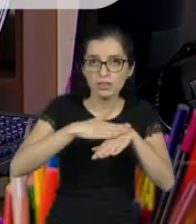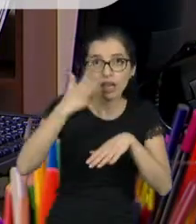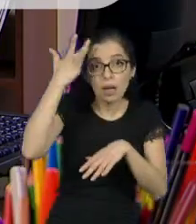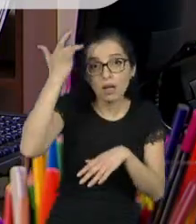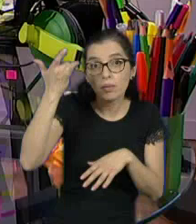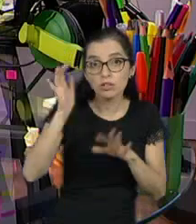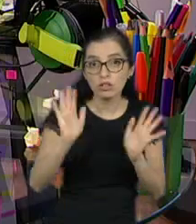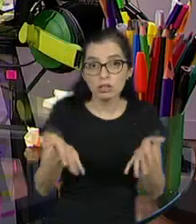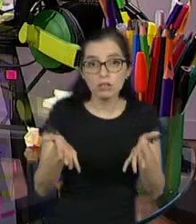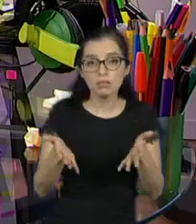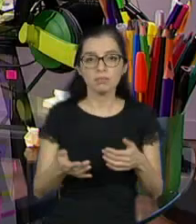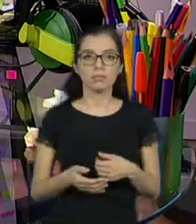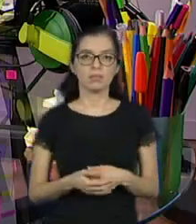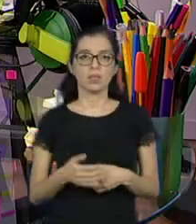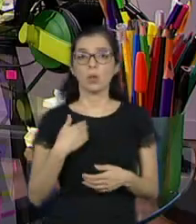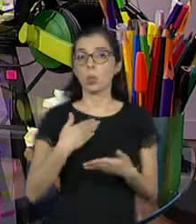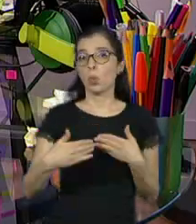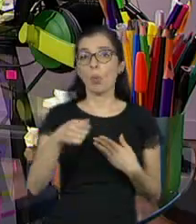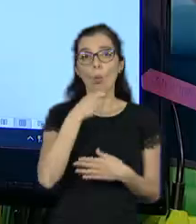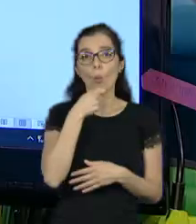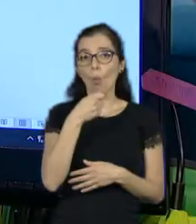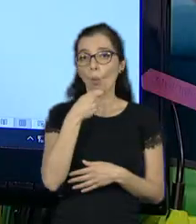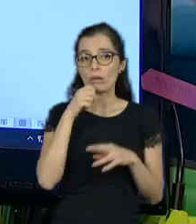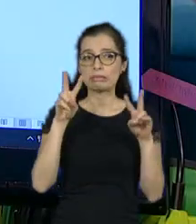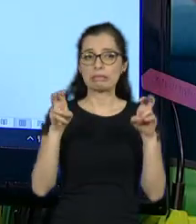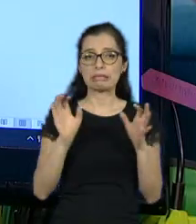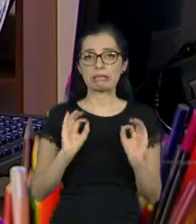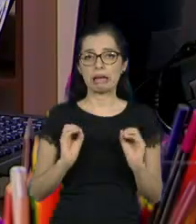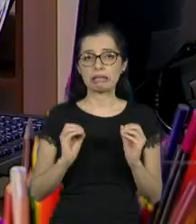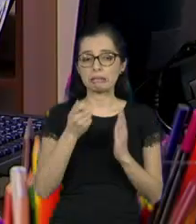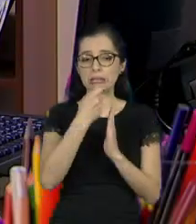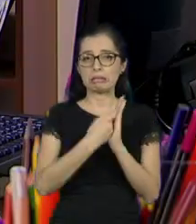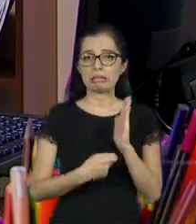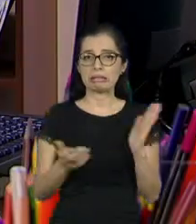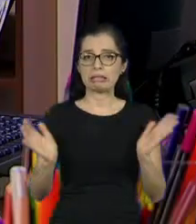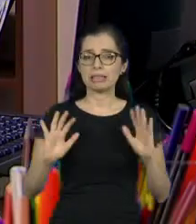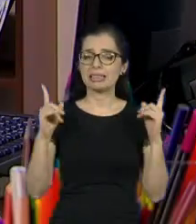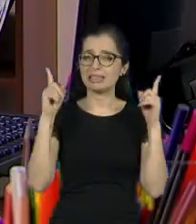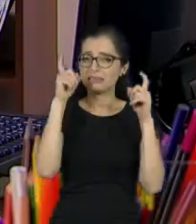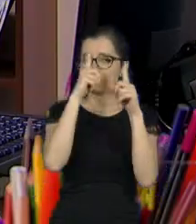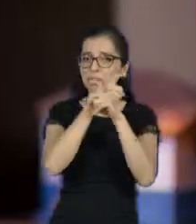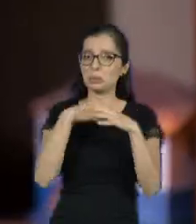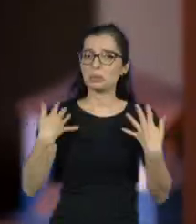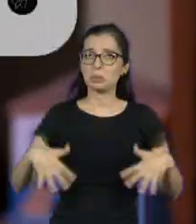Nem comecei. Não decidi ainda o tema da redação. Tá difícil me concentrar.